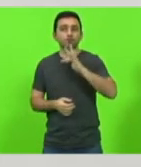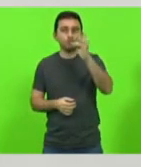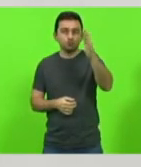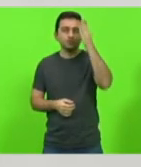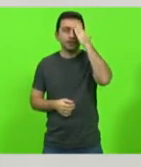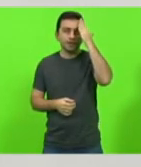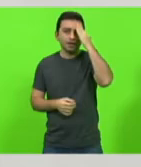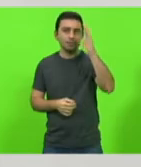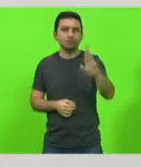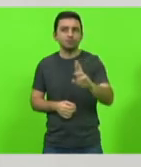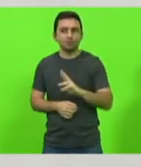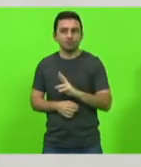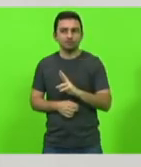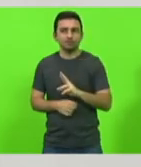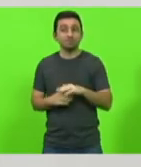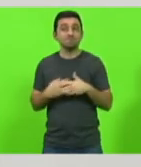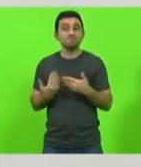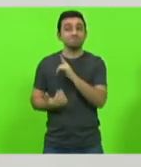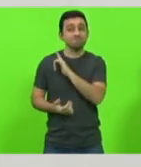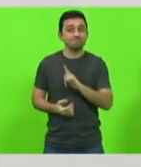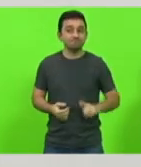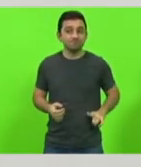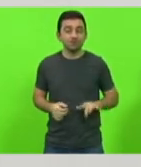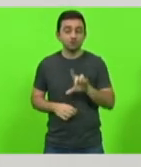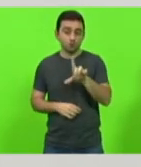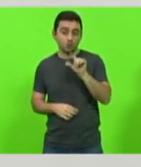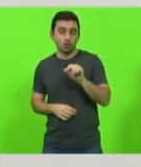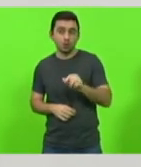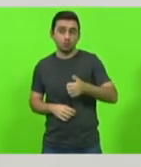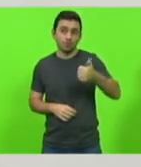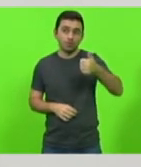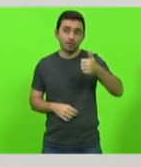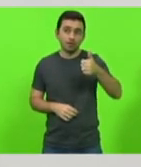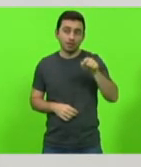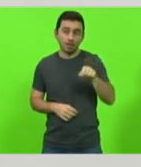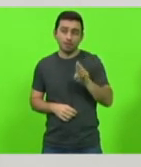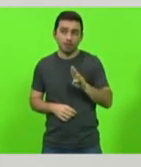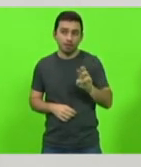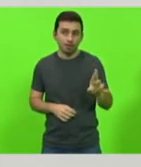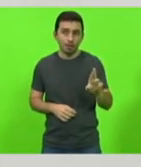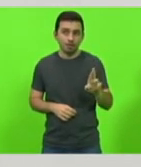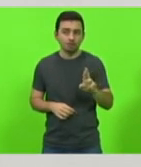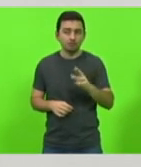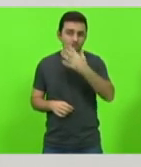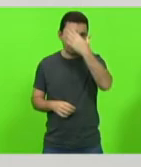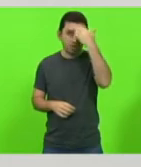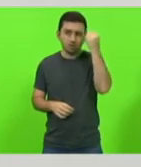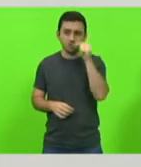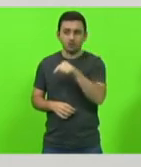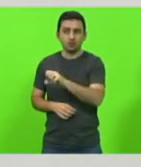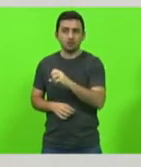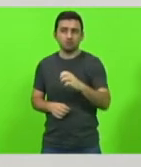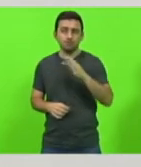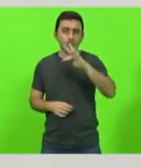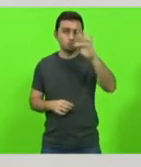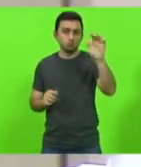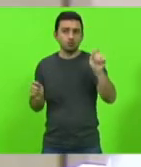resposta será que o governo escolheu privilegiar as BRs e esqueceu das SCs o futuro irá dizer